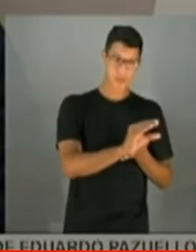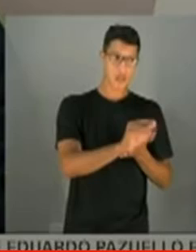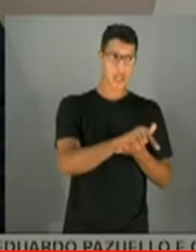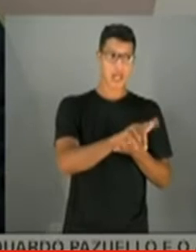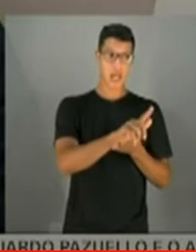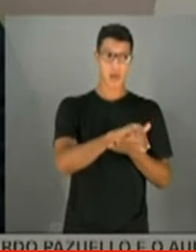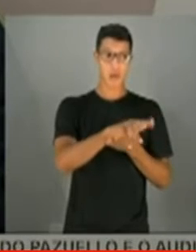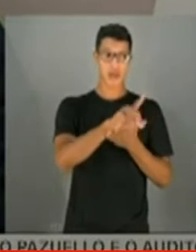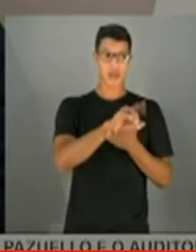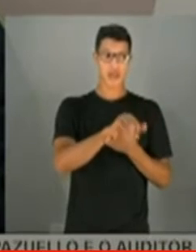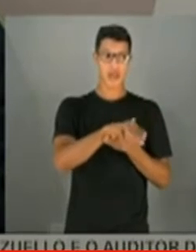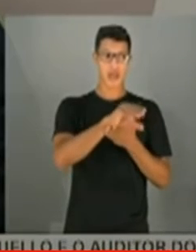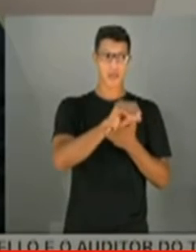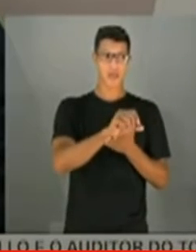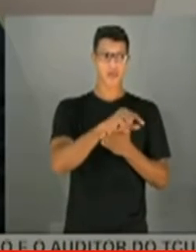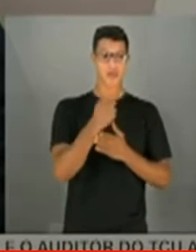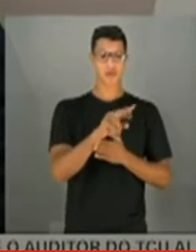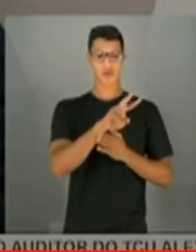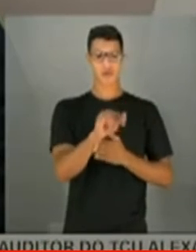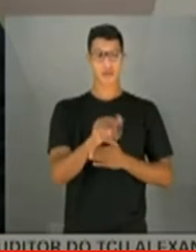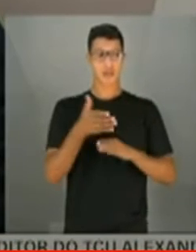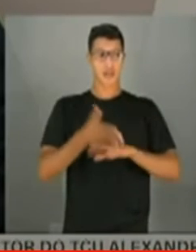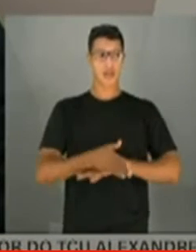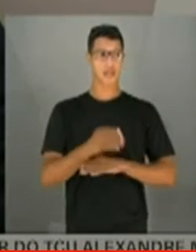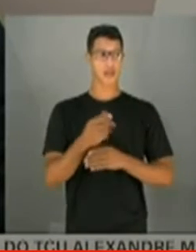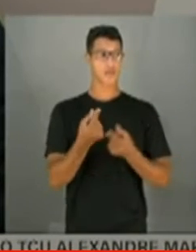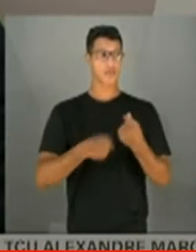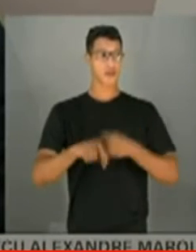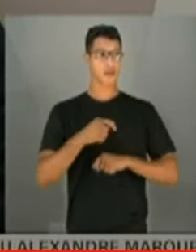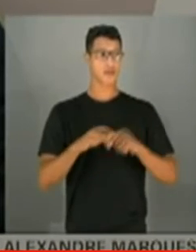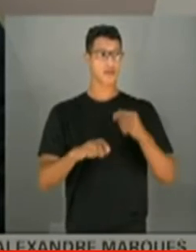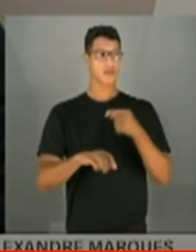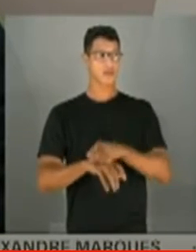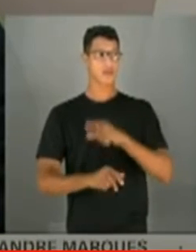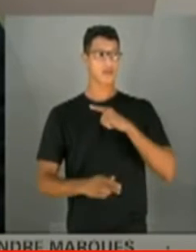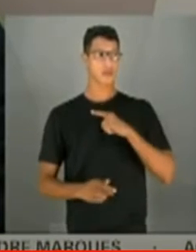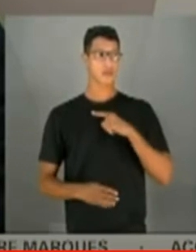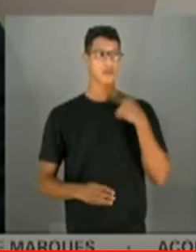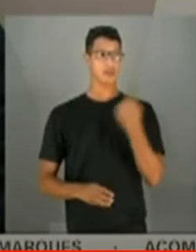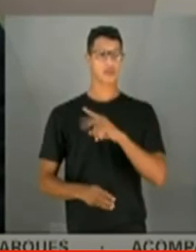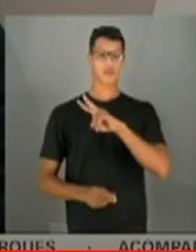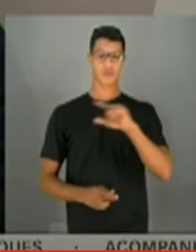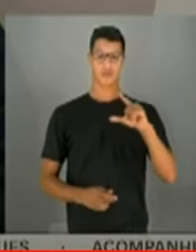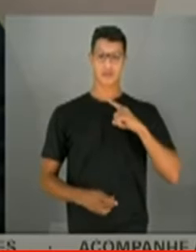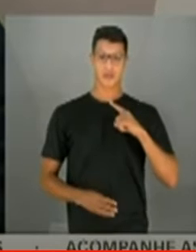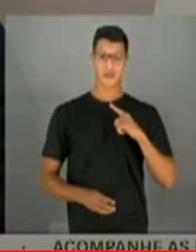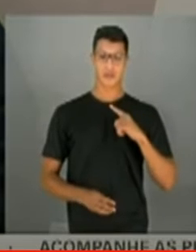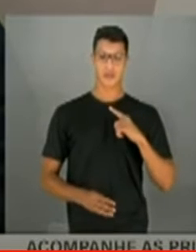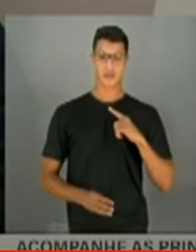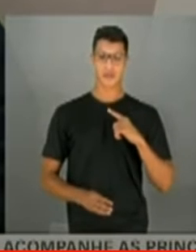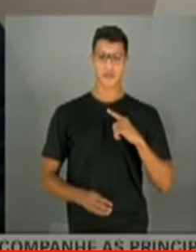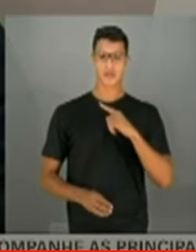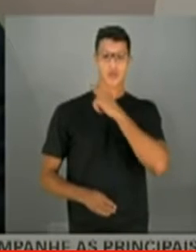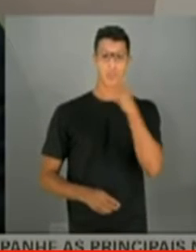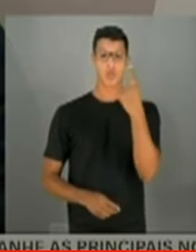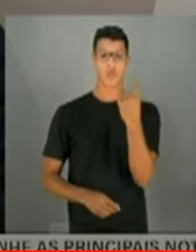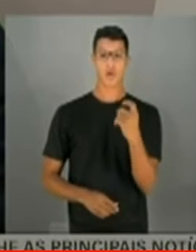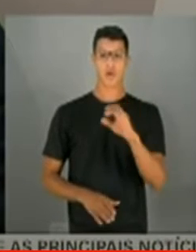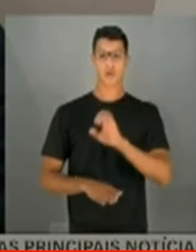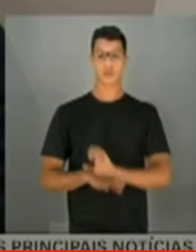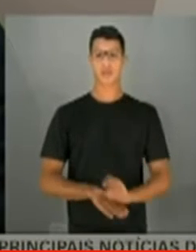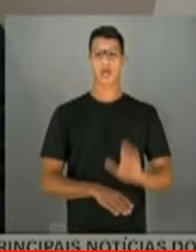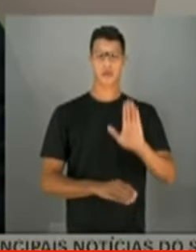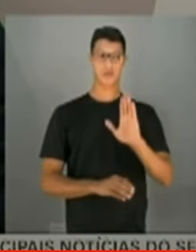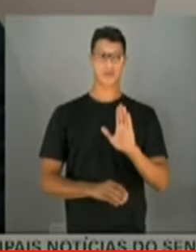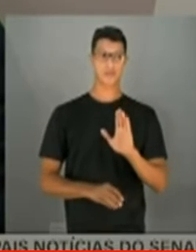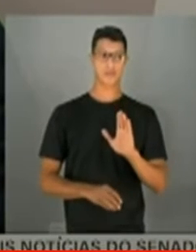e pagamos. Então, ela entra como financeiro, como recurso e vai lá para a conta única do Estado. Não é isso, senador?